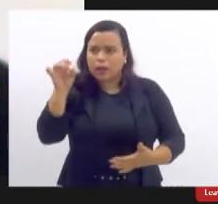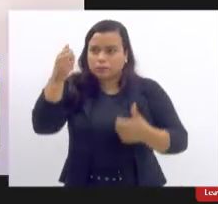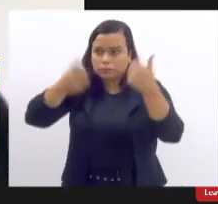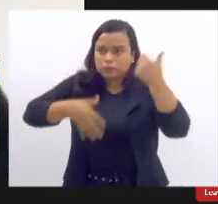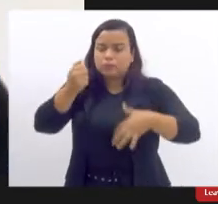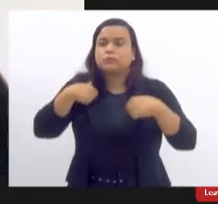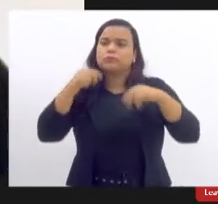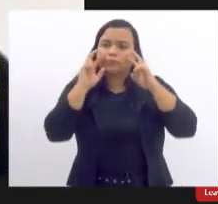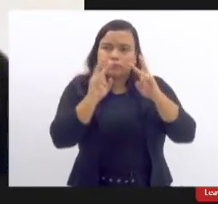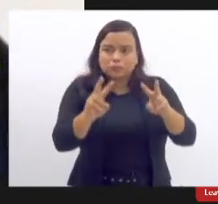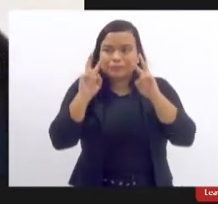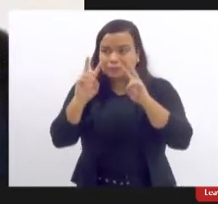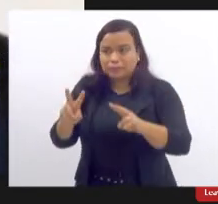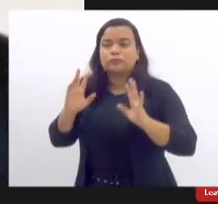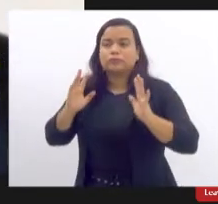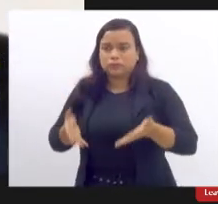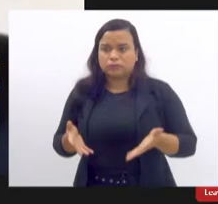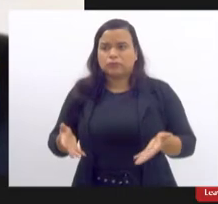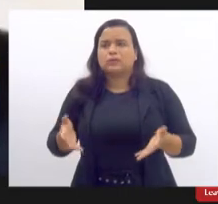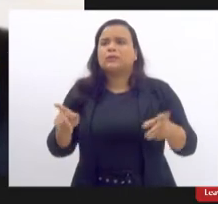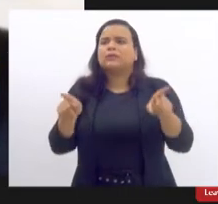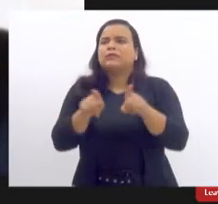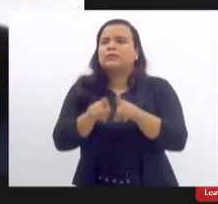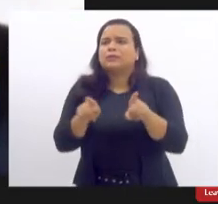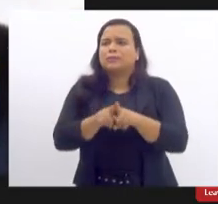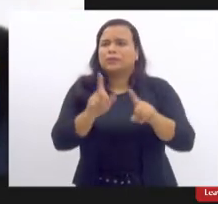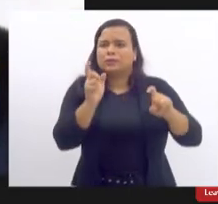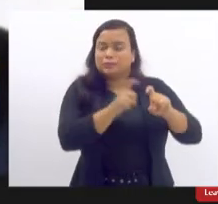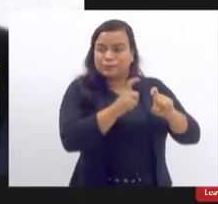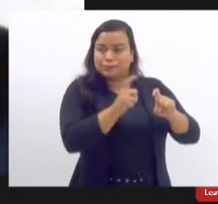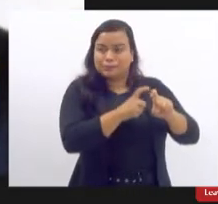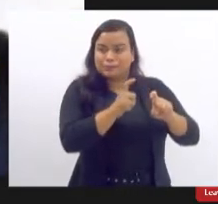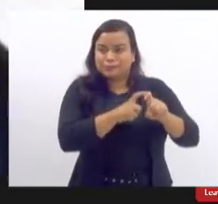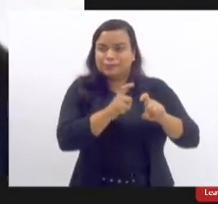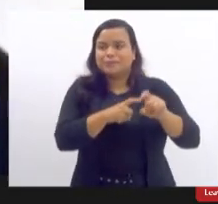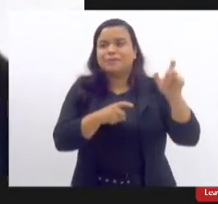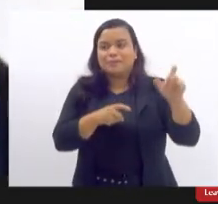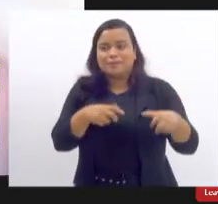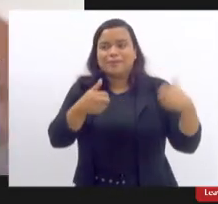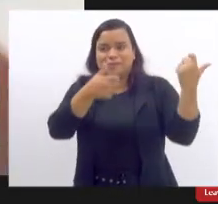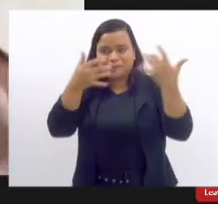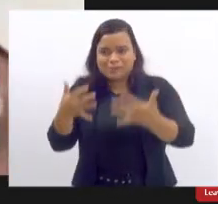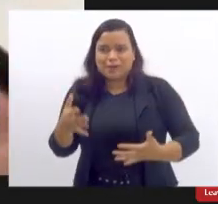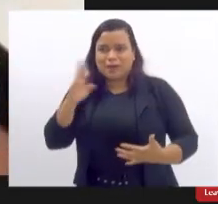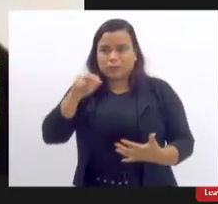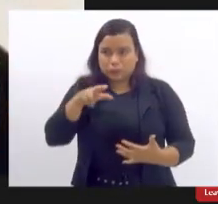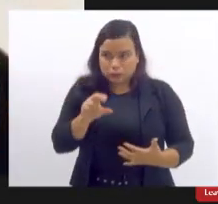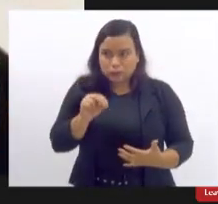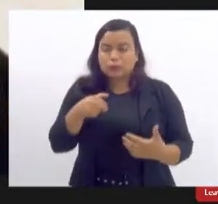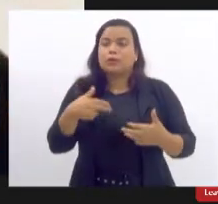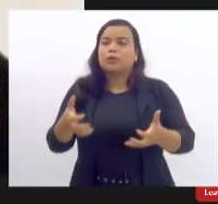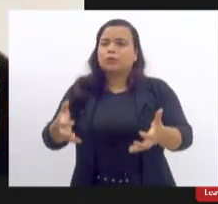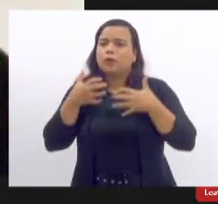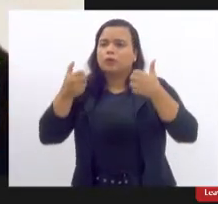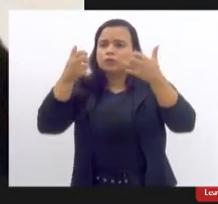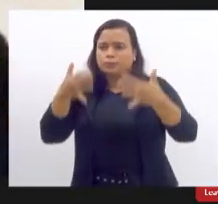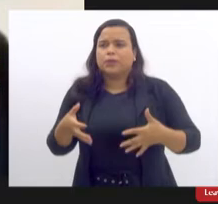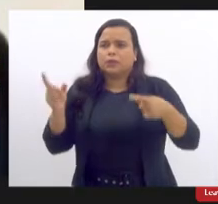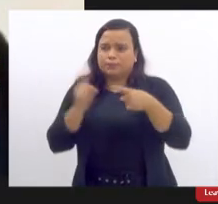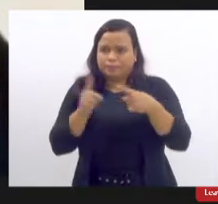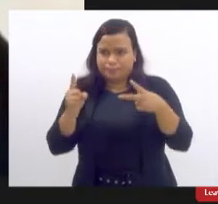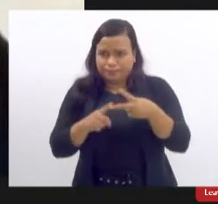de quem explanou e a fala do colega Bruno e eu gostaria de pontuar duas coisas